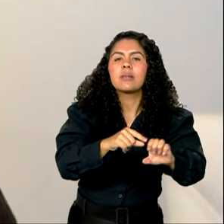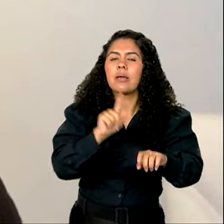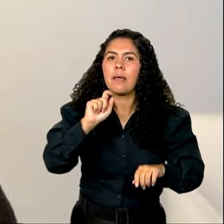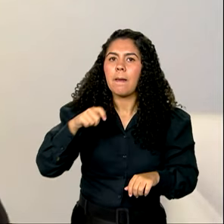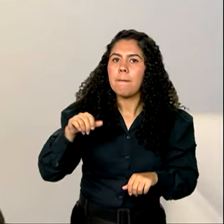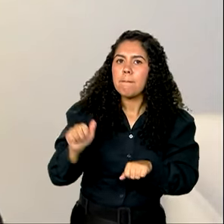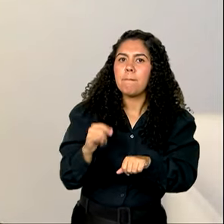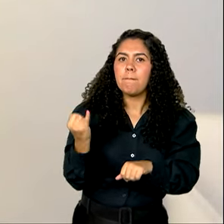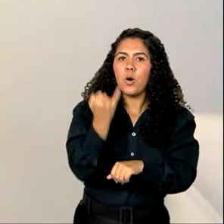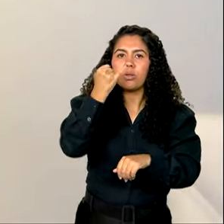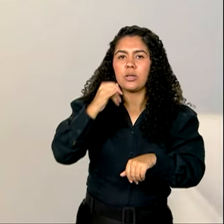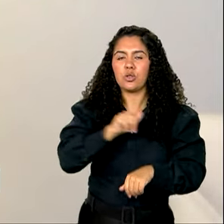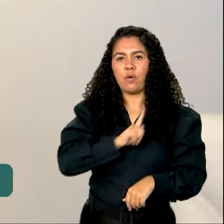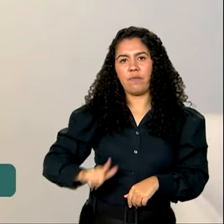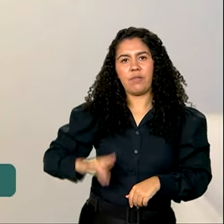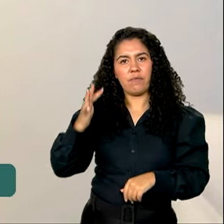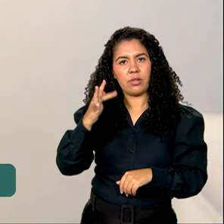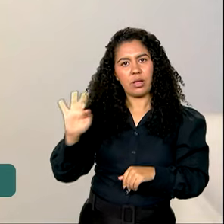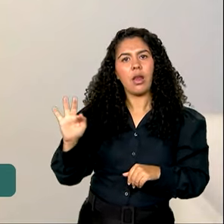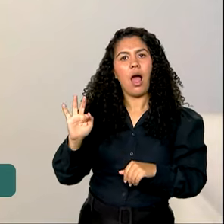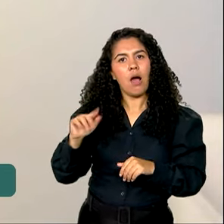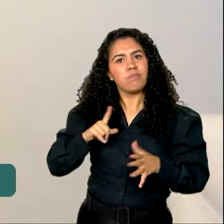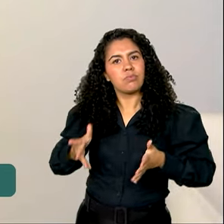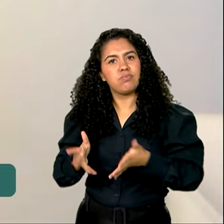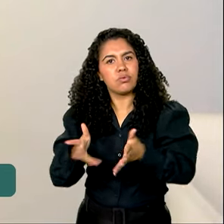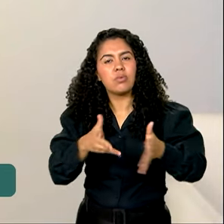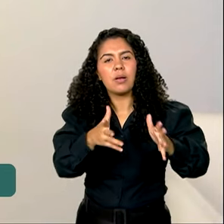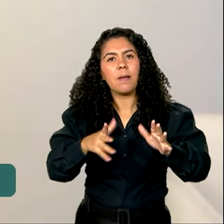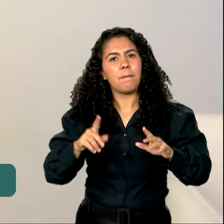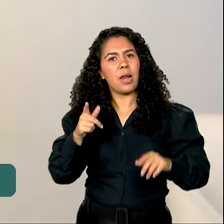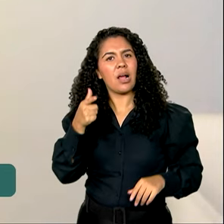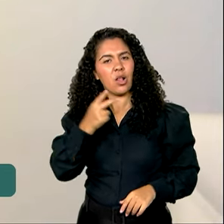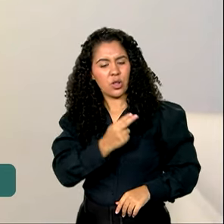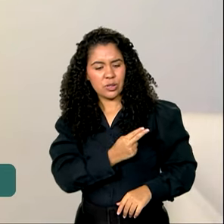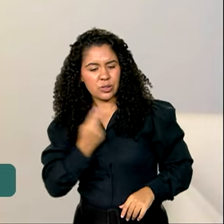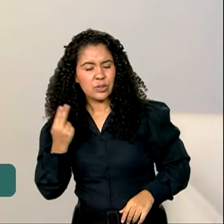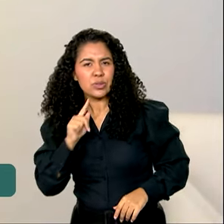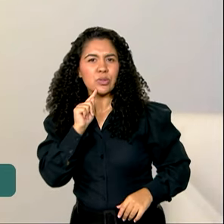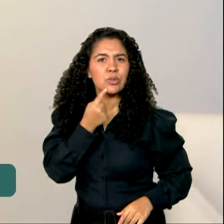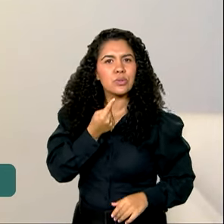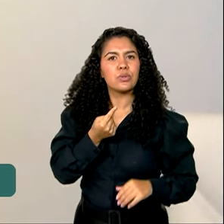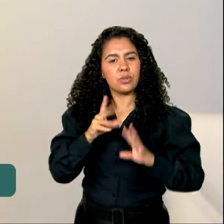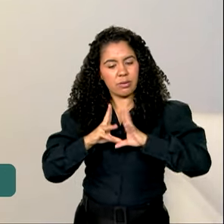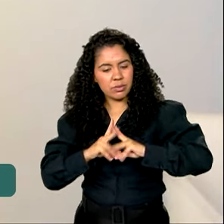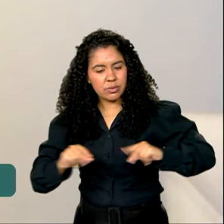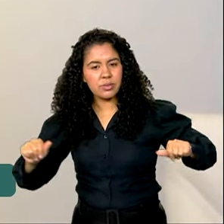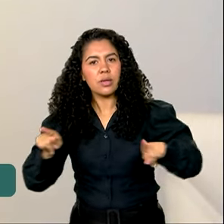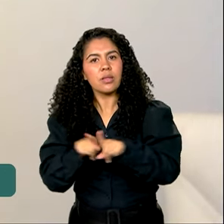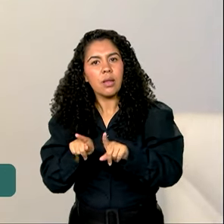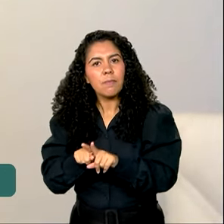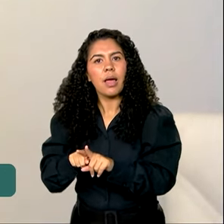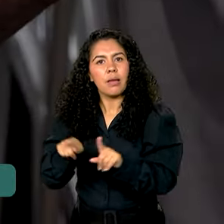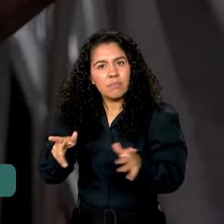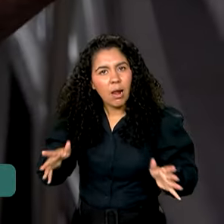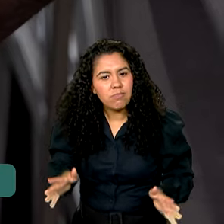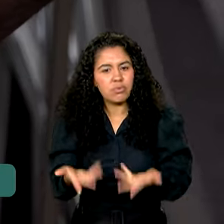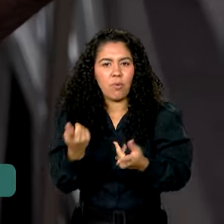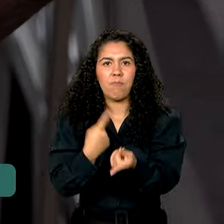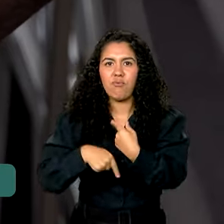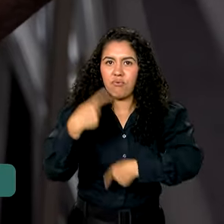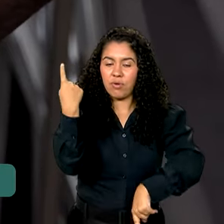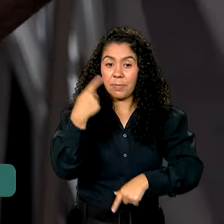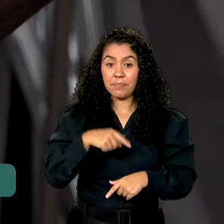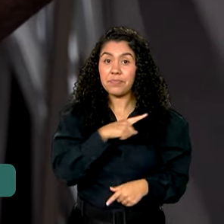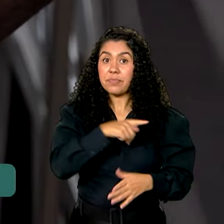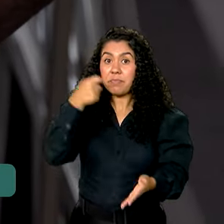conseguir tirar esse estoque de inadimplência e recuperar esses pequenos empresários para o mercado de crédito. Além